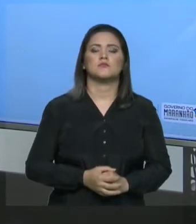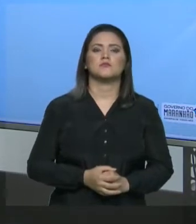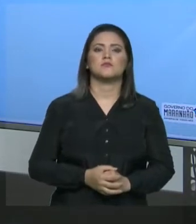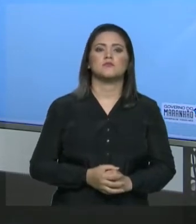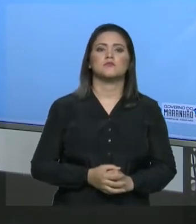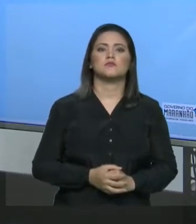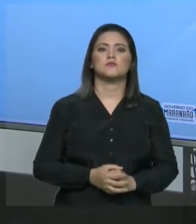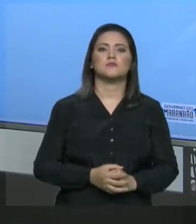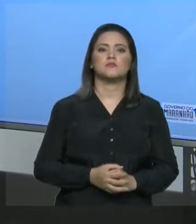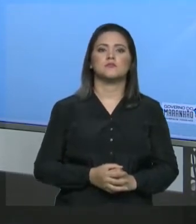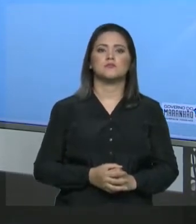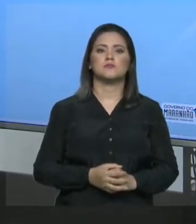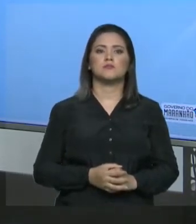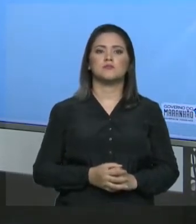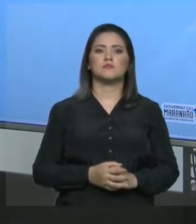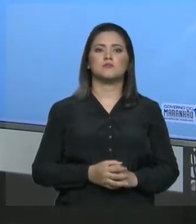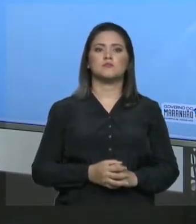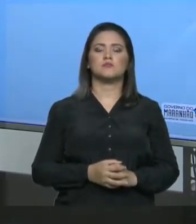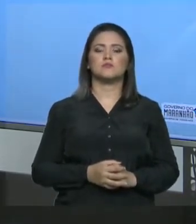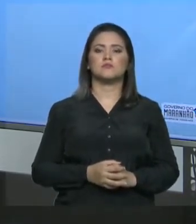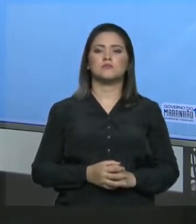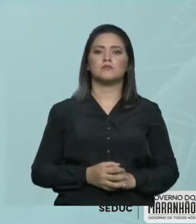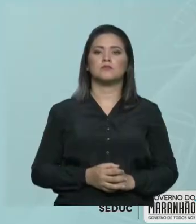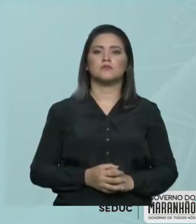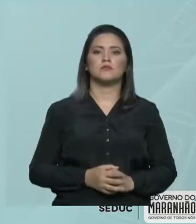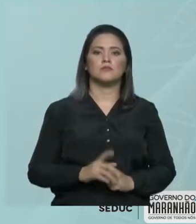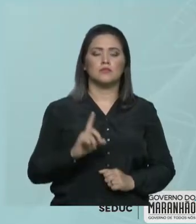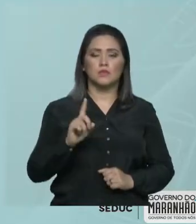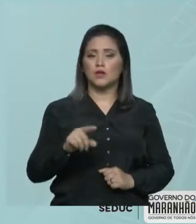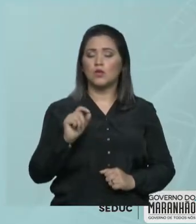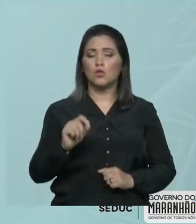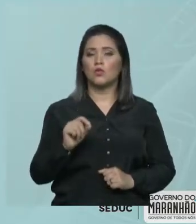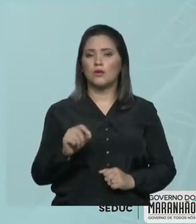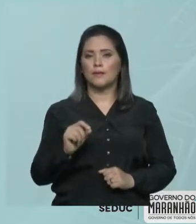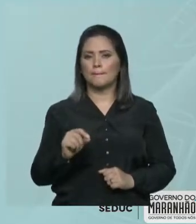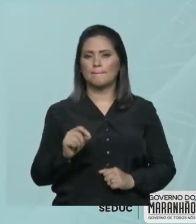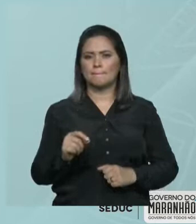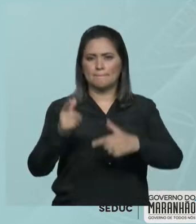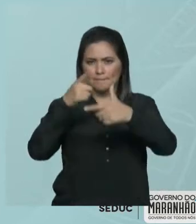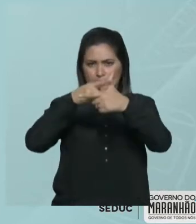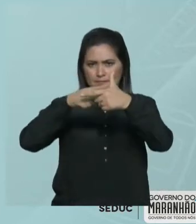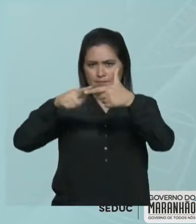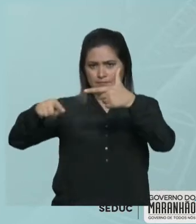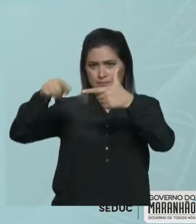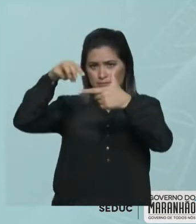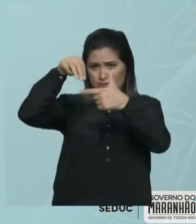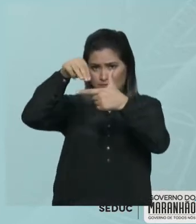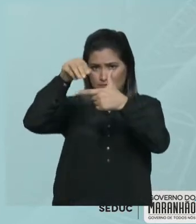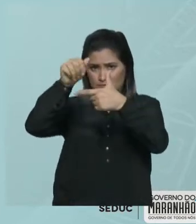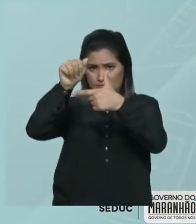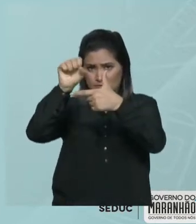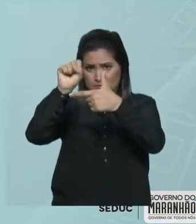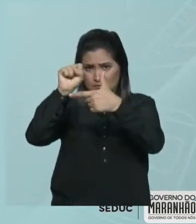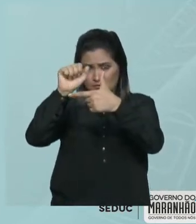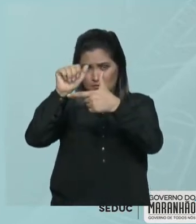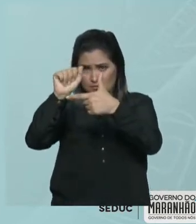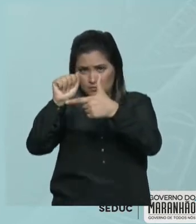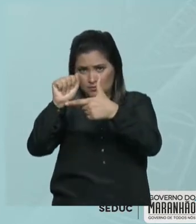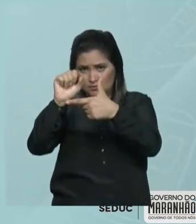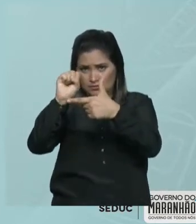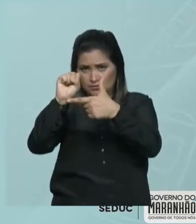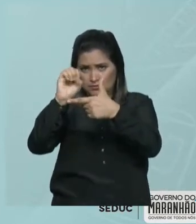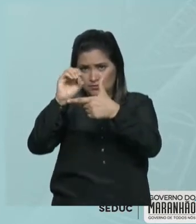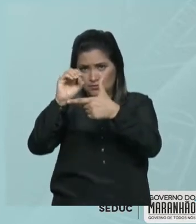a concentração comum corresponde à razão entre a massa do soluto e o volume da solução.